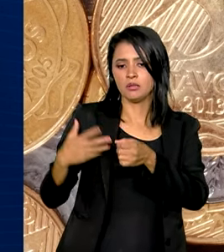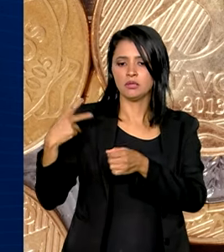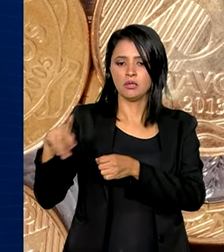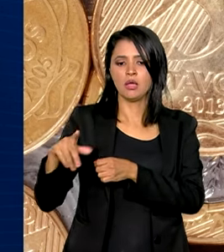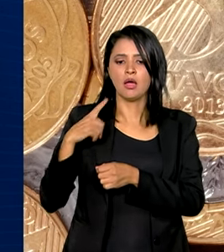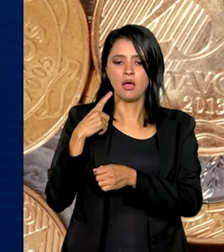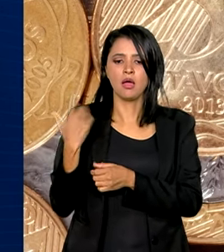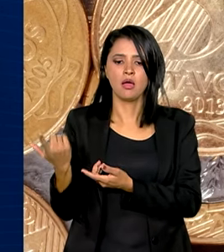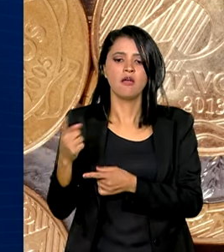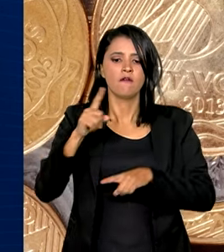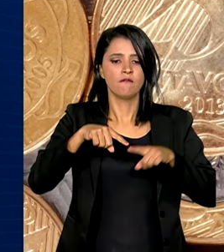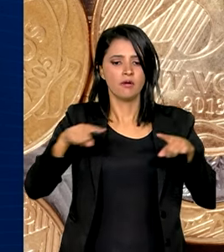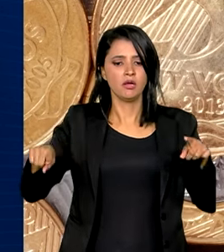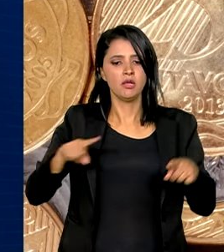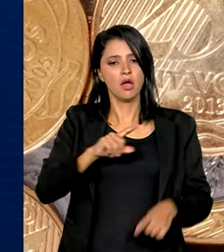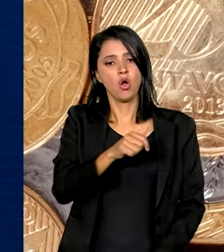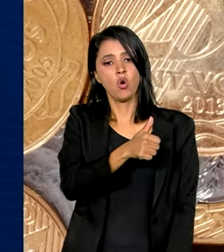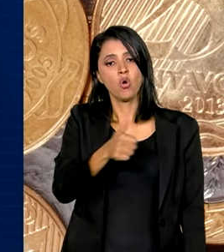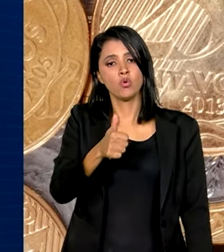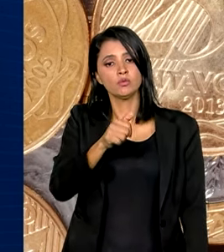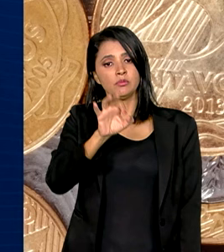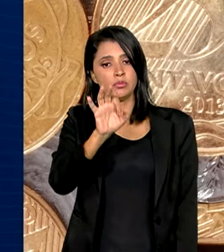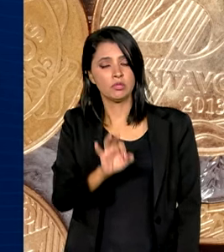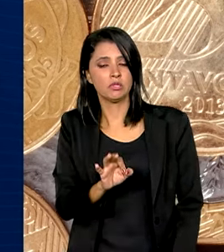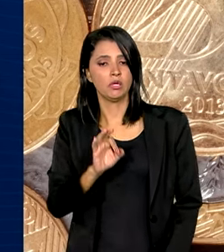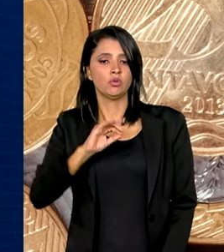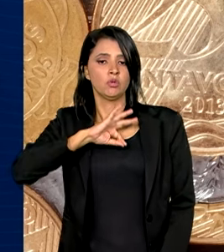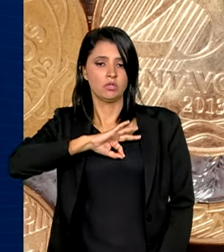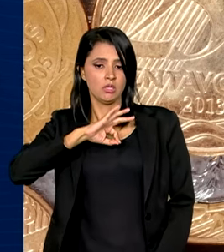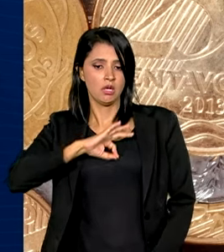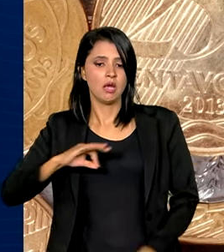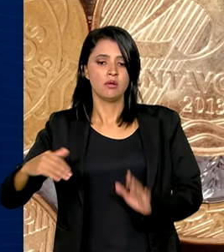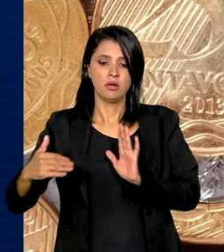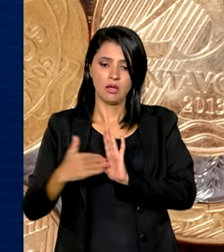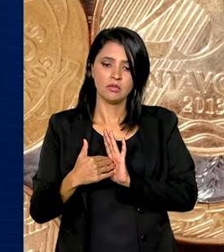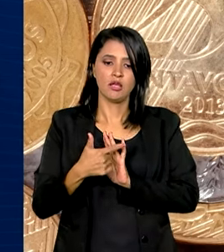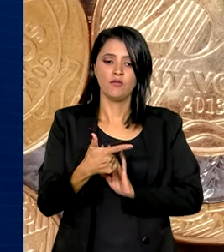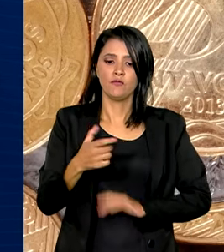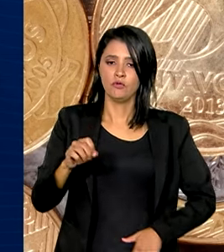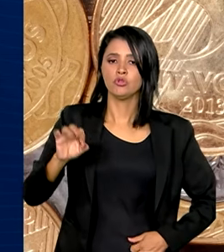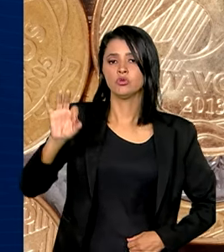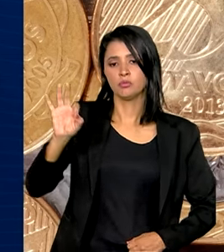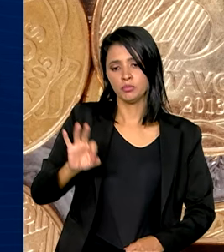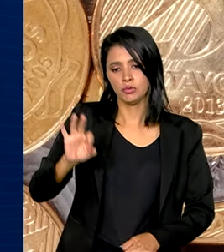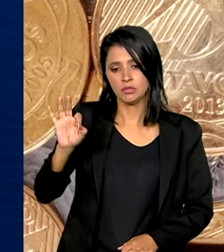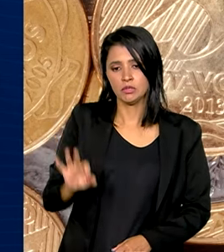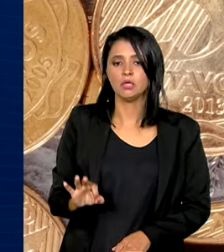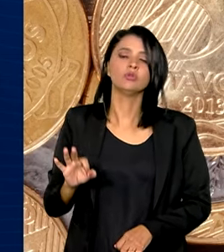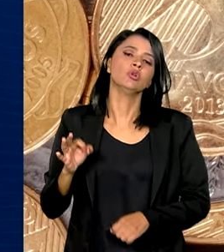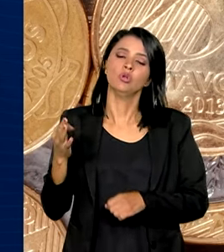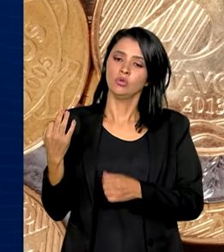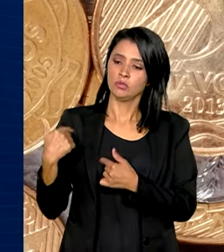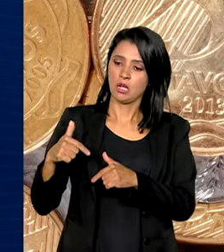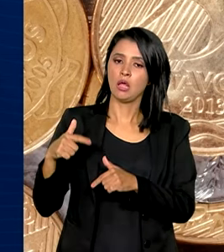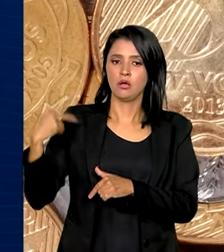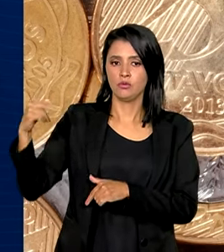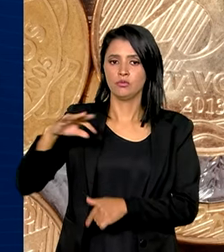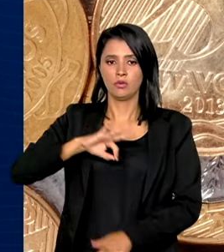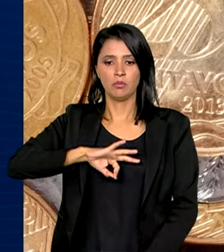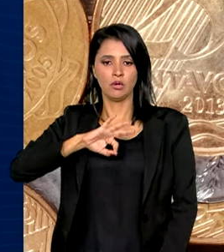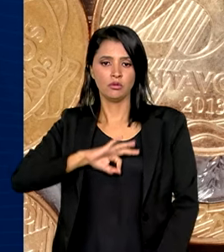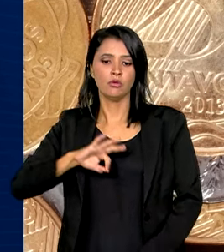alíquota, que varia entre 11% do salário mínimo até a 20% sobre o salário do trabalhador,